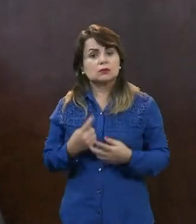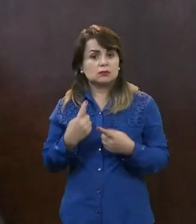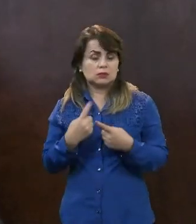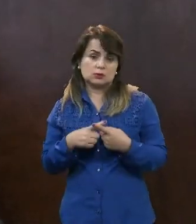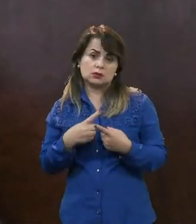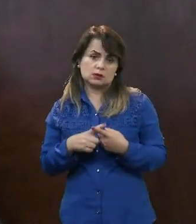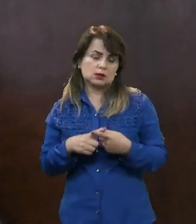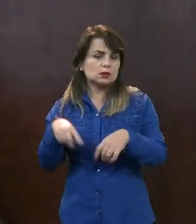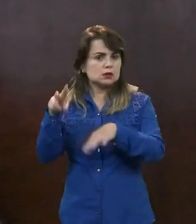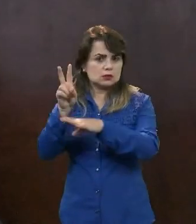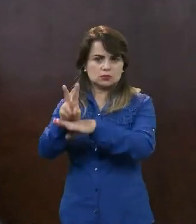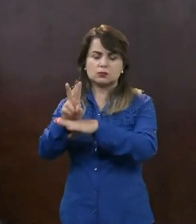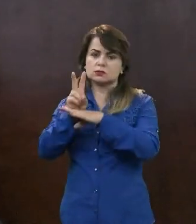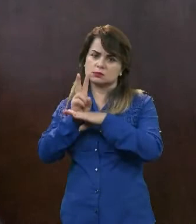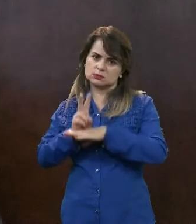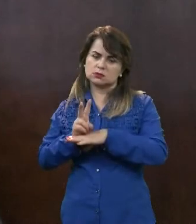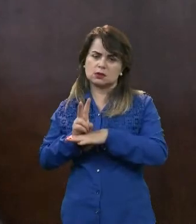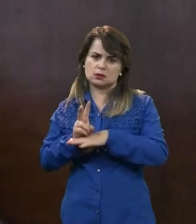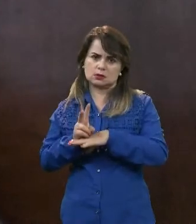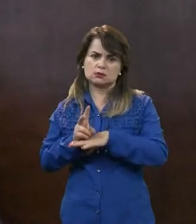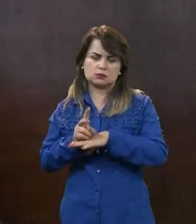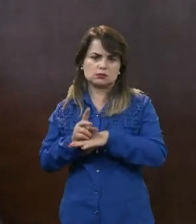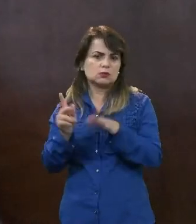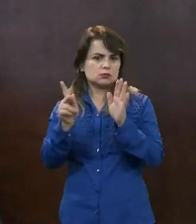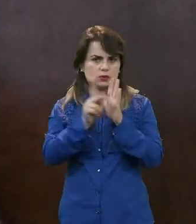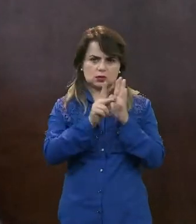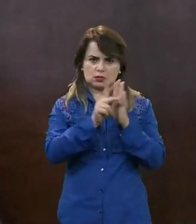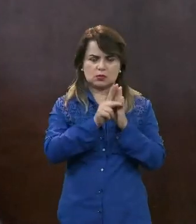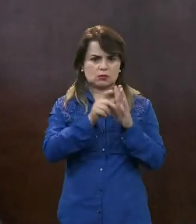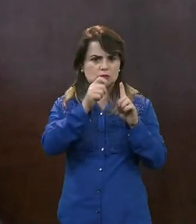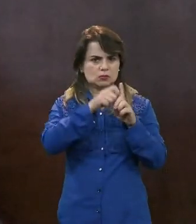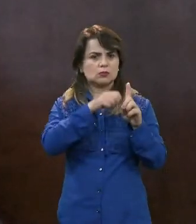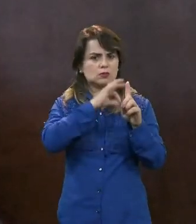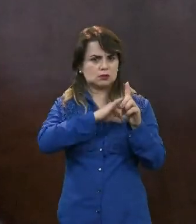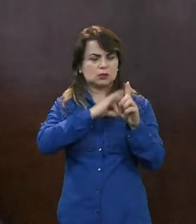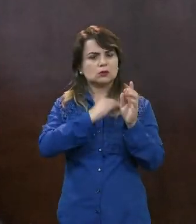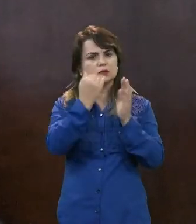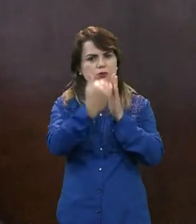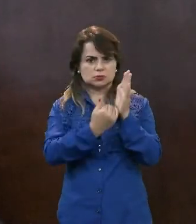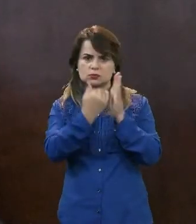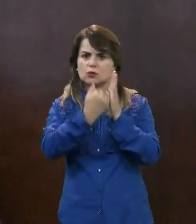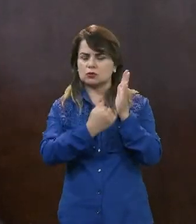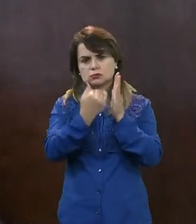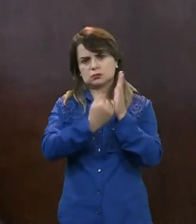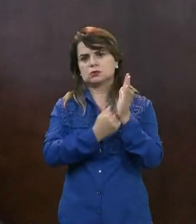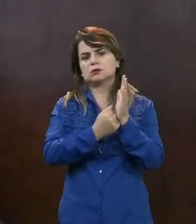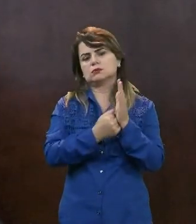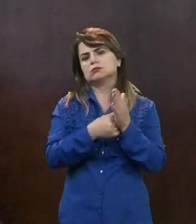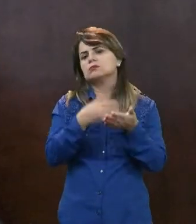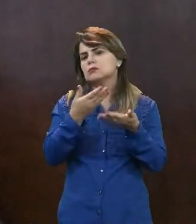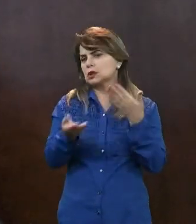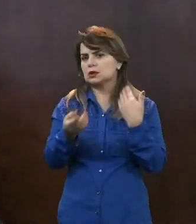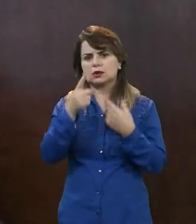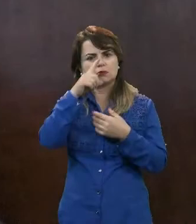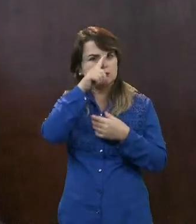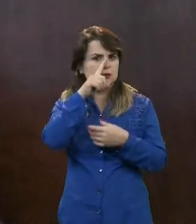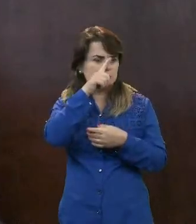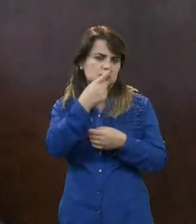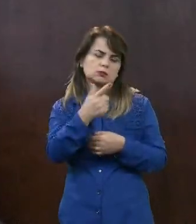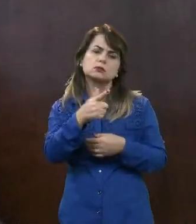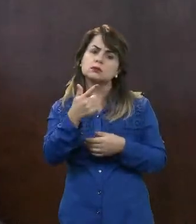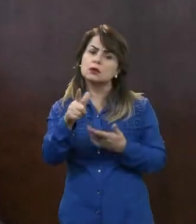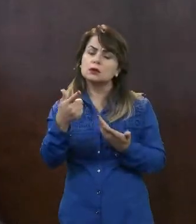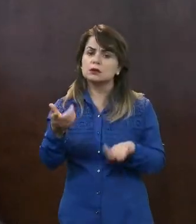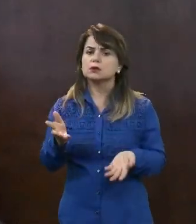consignado, ele já sai direto da fonte, não tem risco para a instituição perder. E era isso. Muito obrigado. A sua pergunta seria